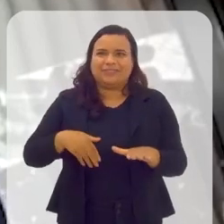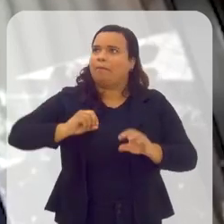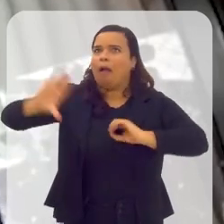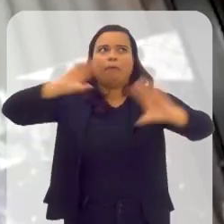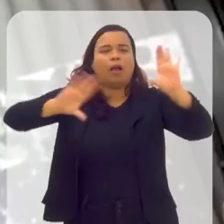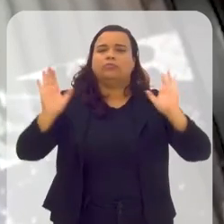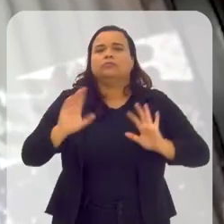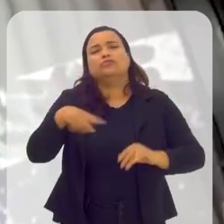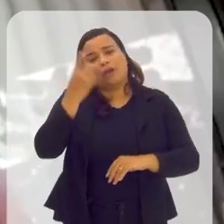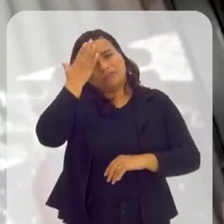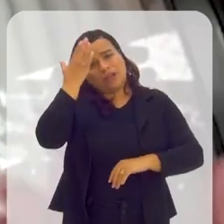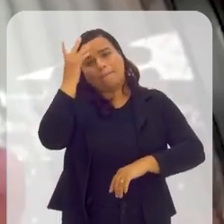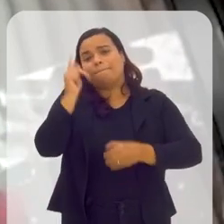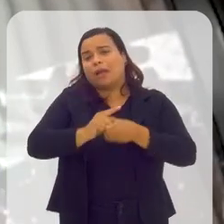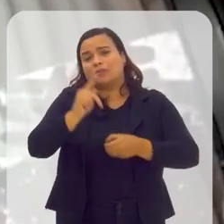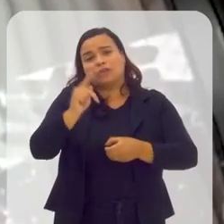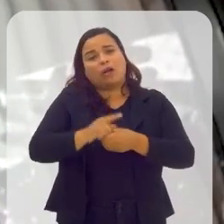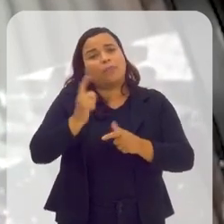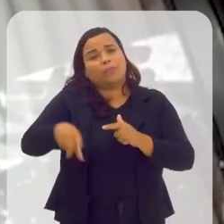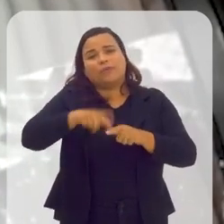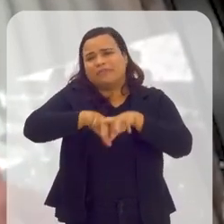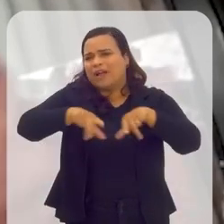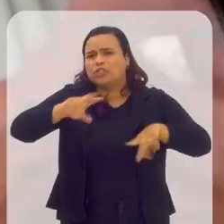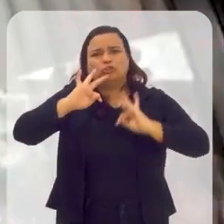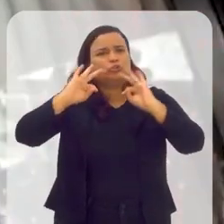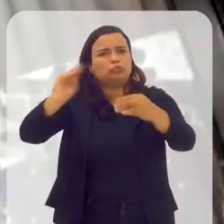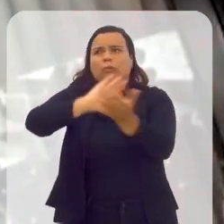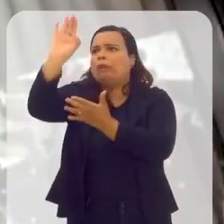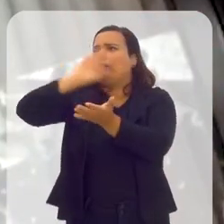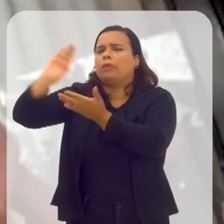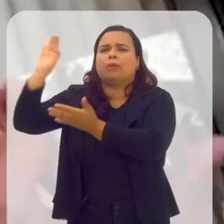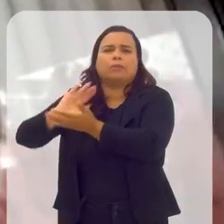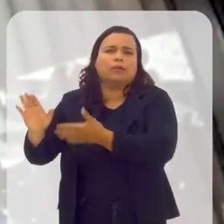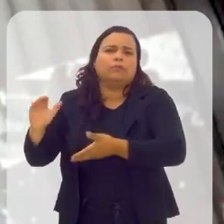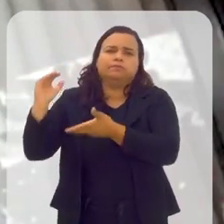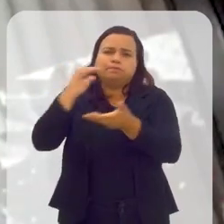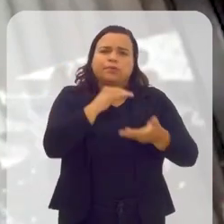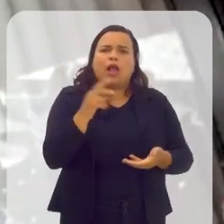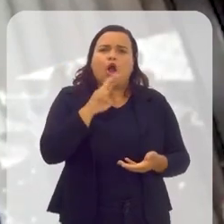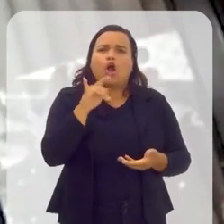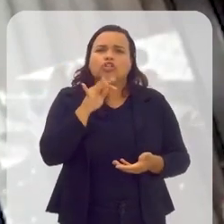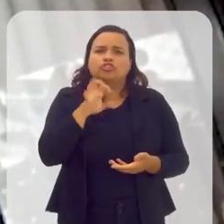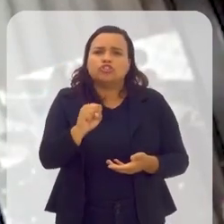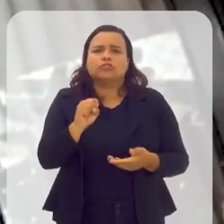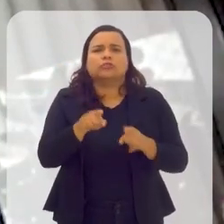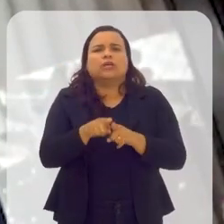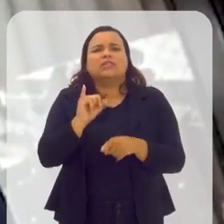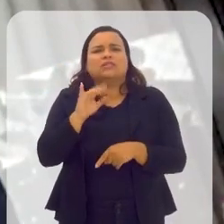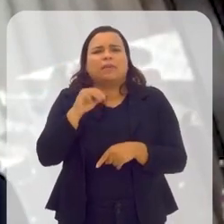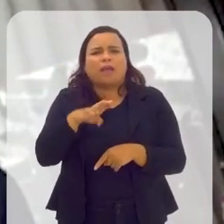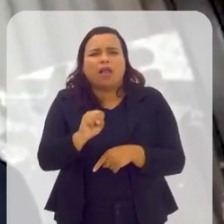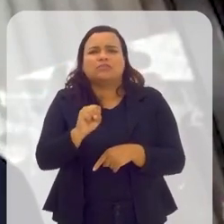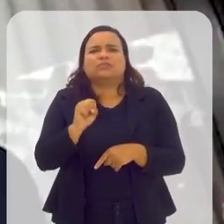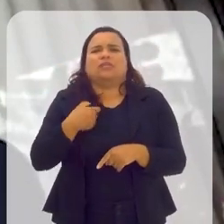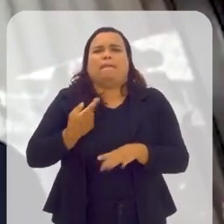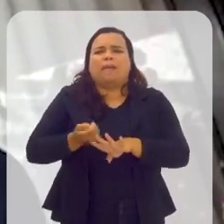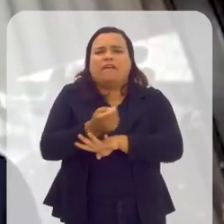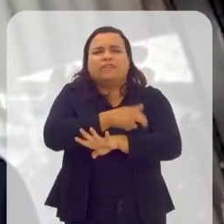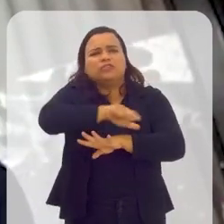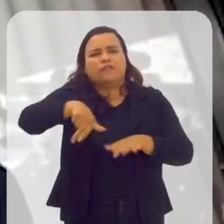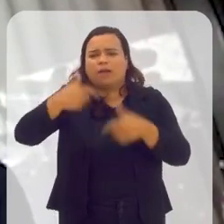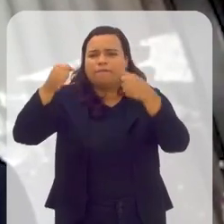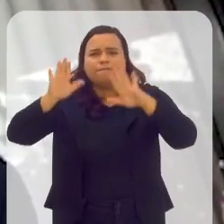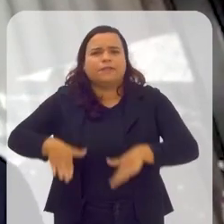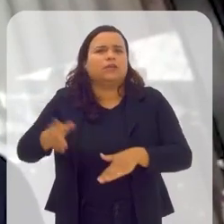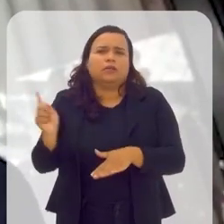A gente sabe aí os problemas com o petróleo, que tudo é elevado, os forres, os benefícios não ficam aqui, o ICMS fica lá,